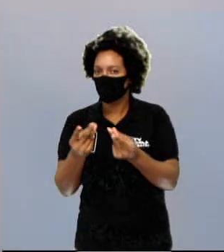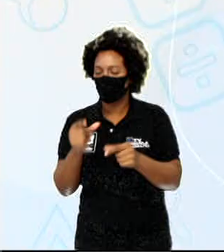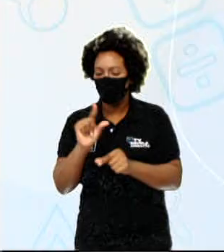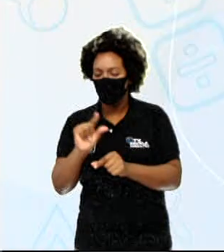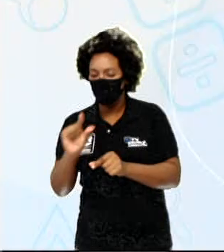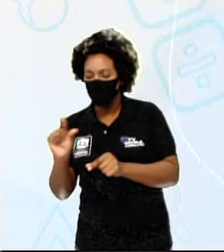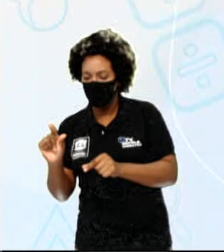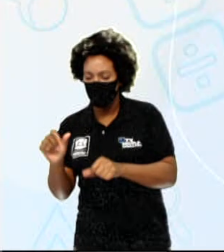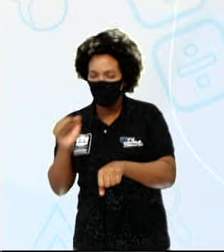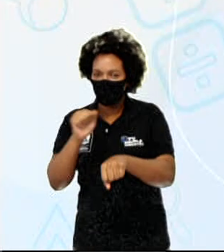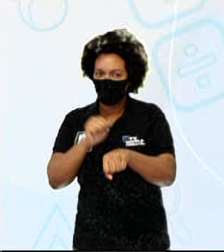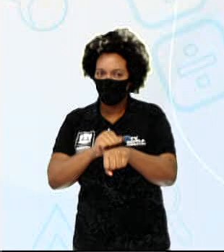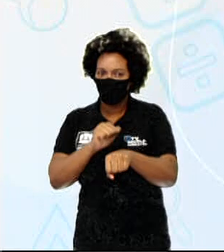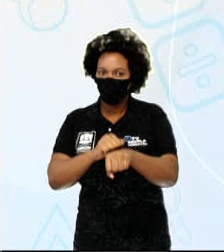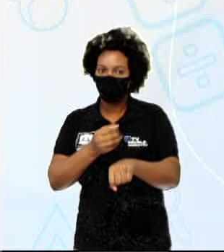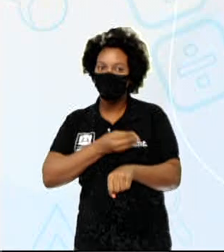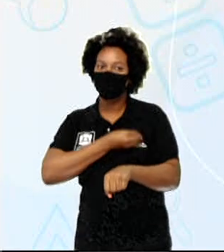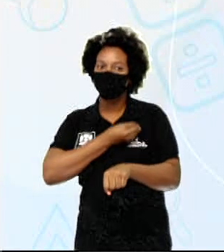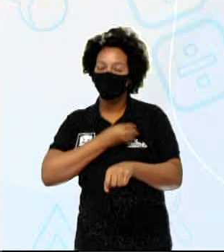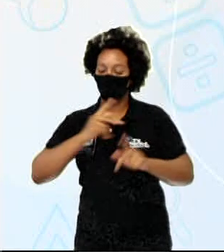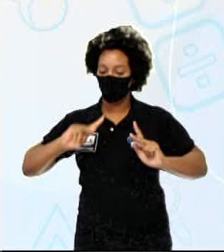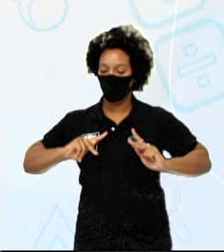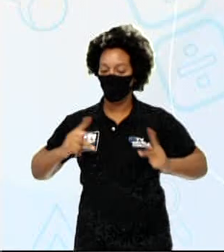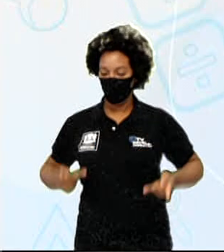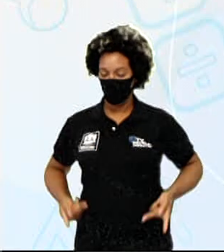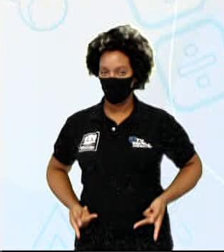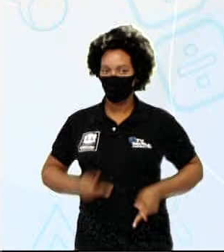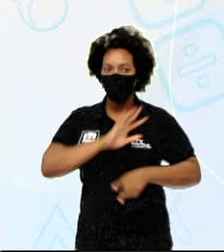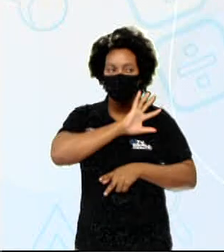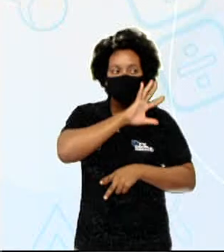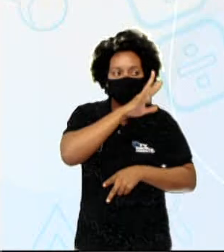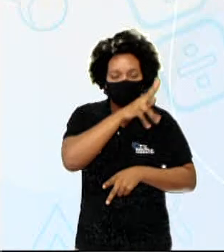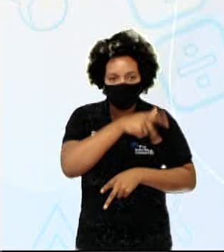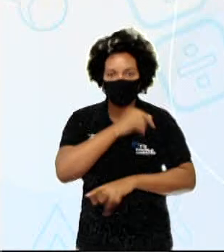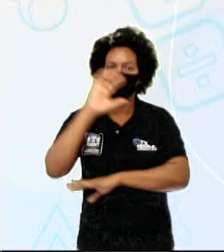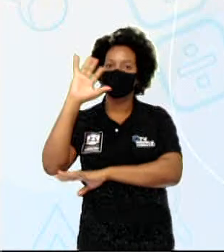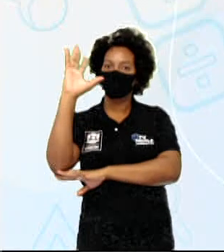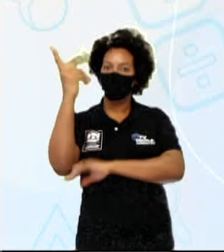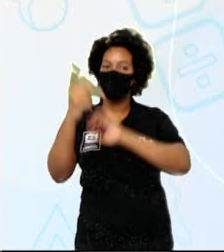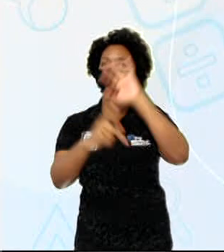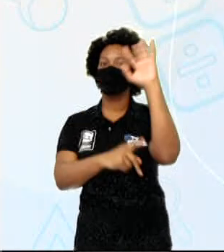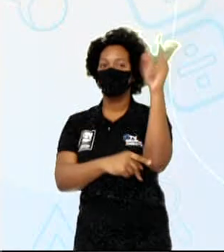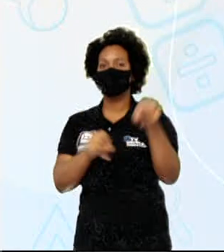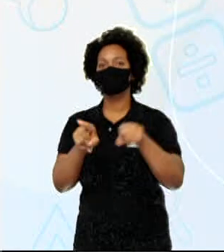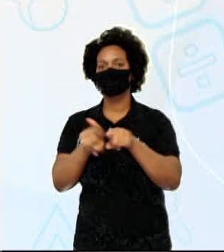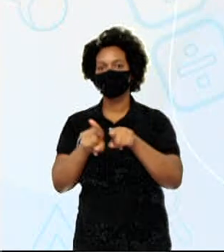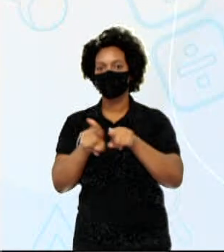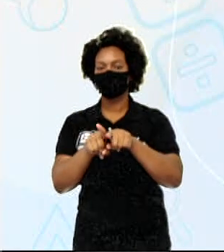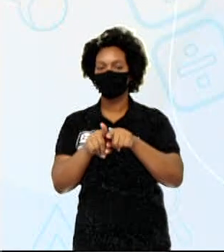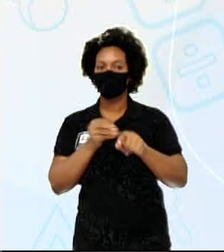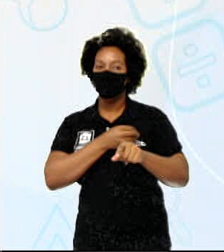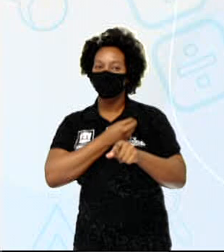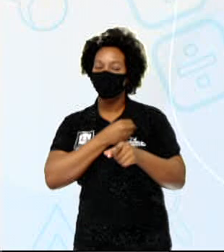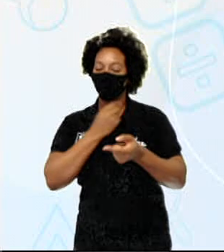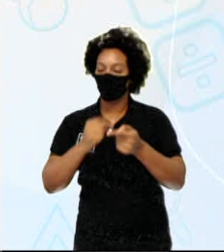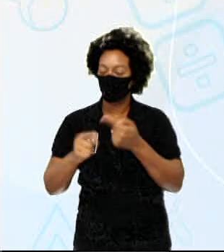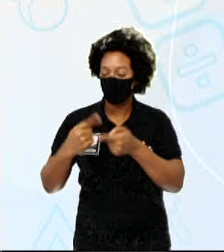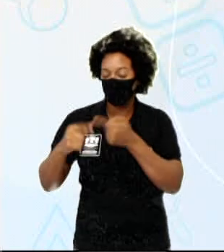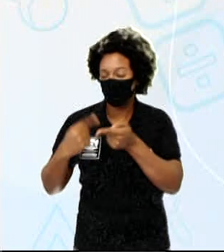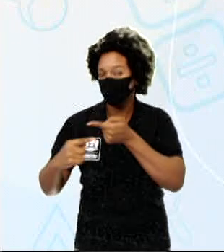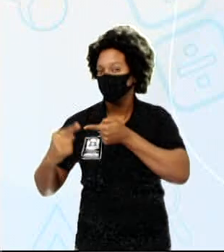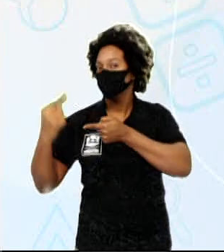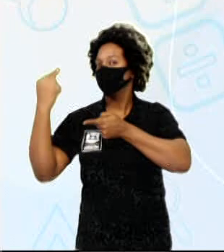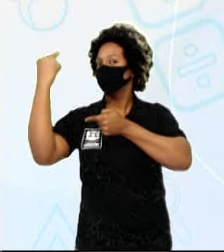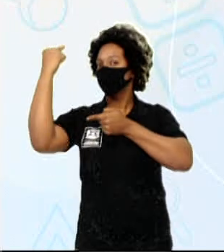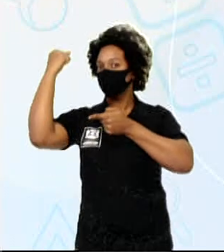petrificados de seres vivos, tanto animais quanto vegetais, que viveram há muito tempo.